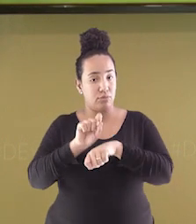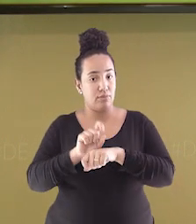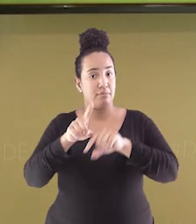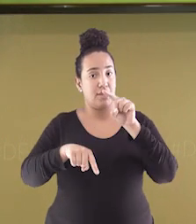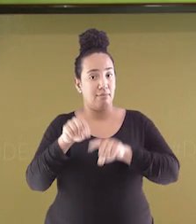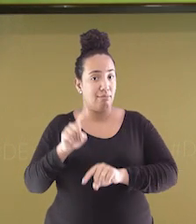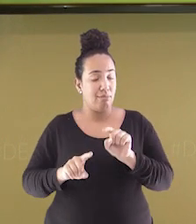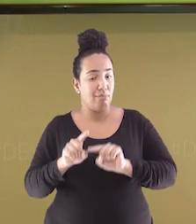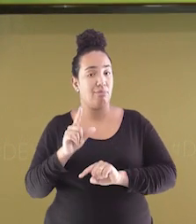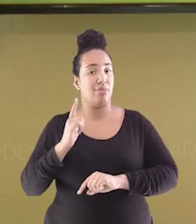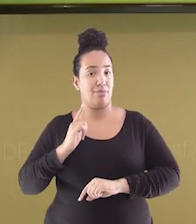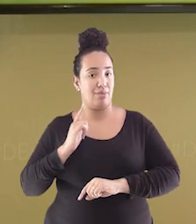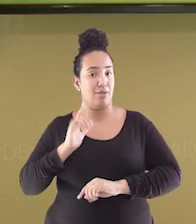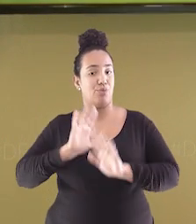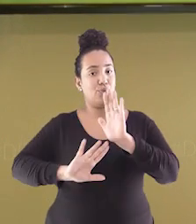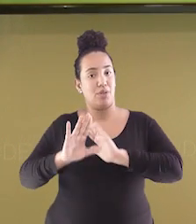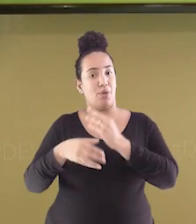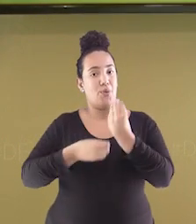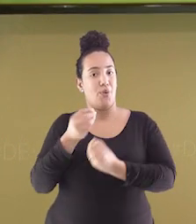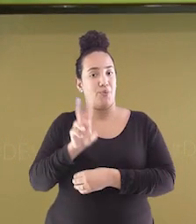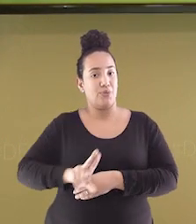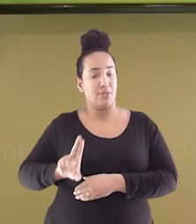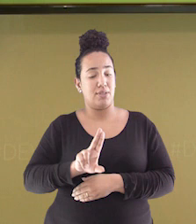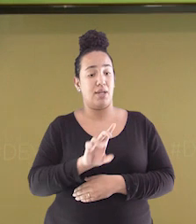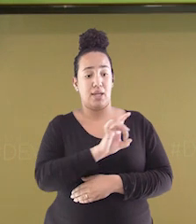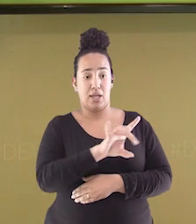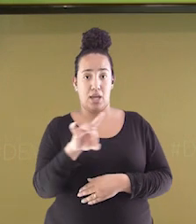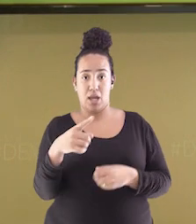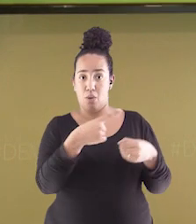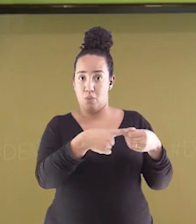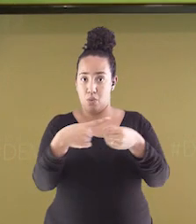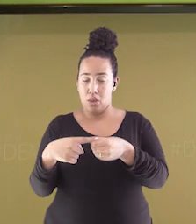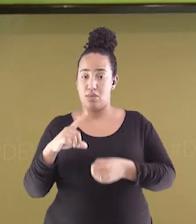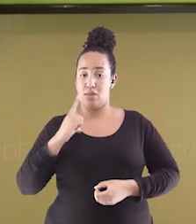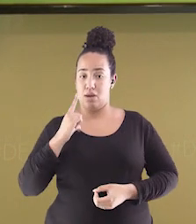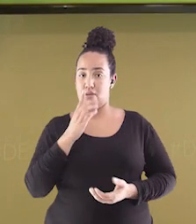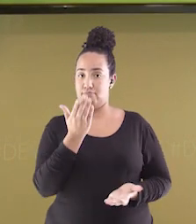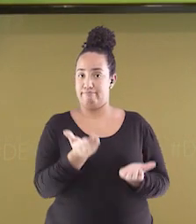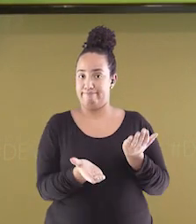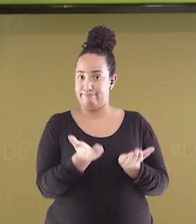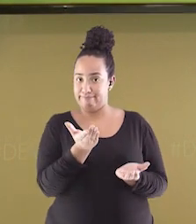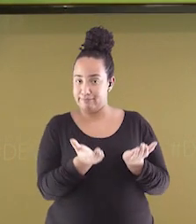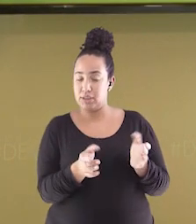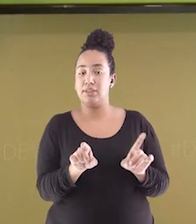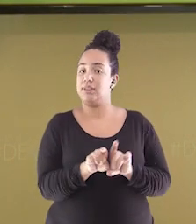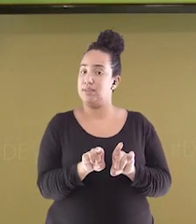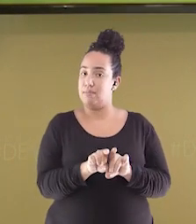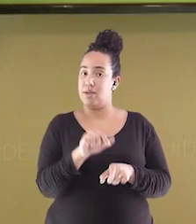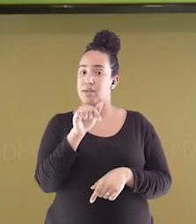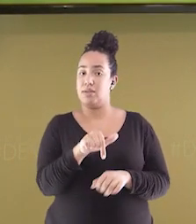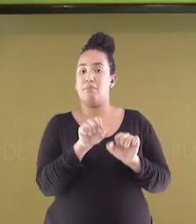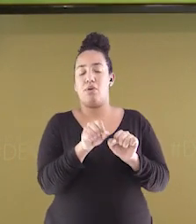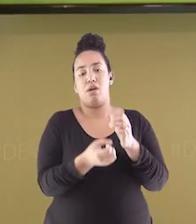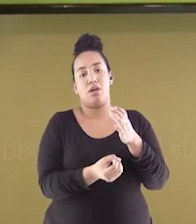eficiente de recursos, para que a economia de cada município fique estabilizada e assim